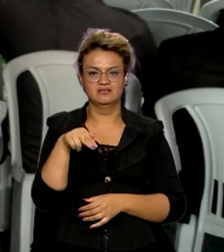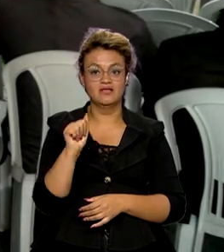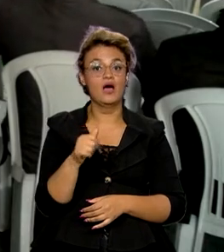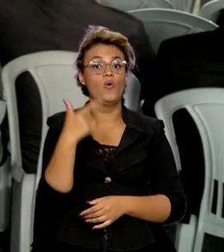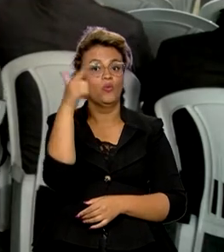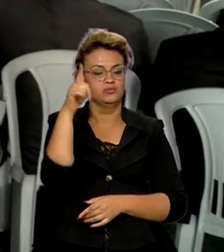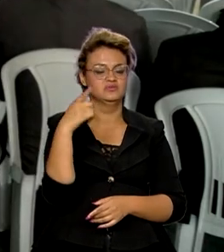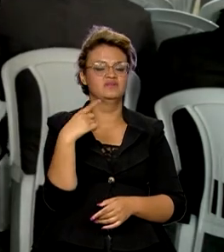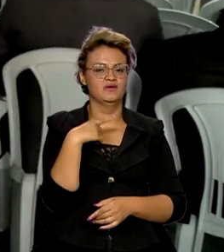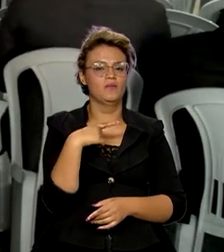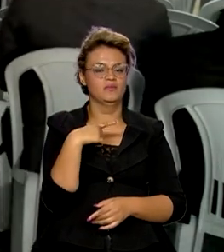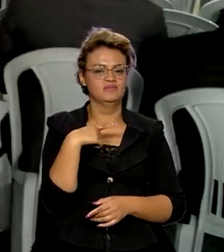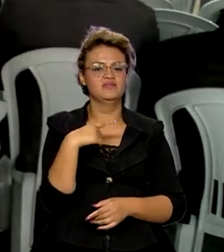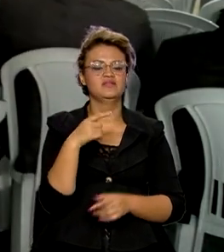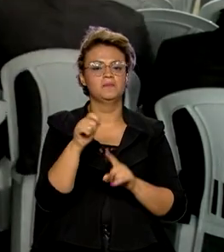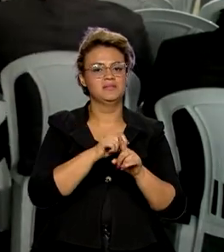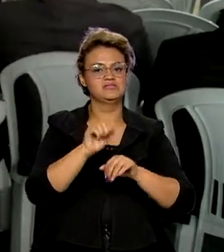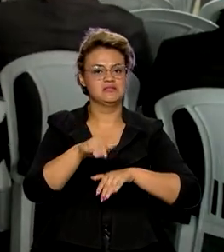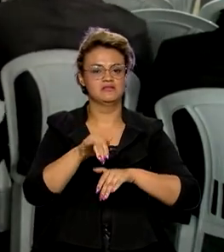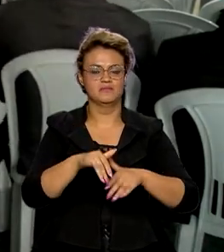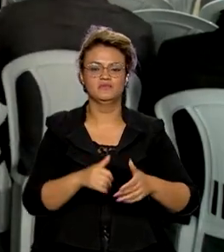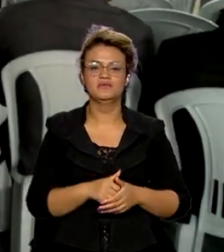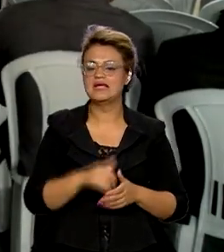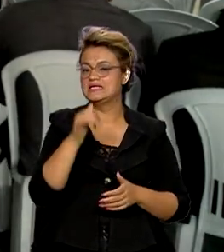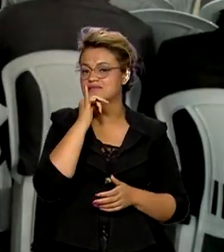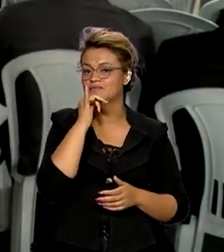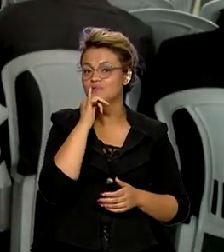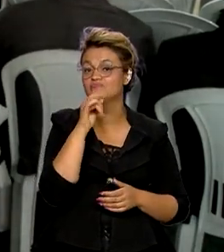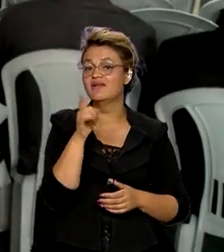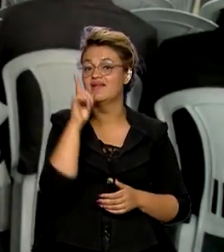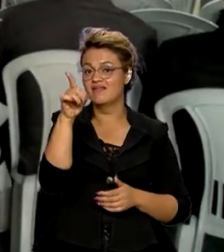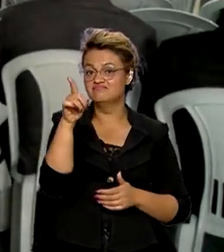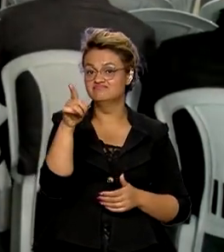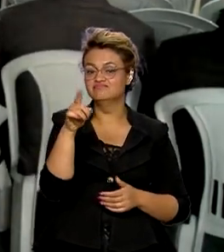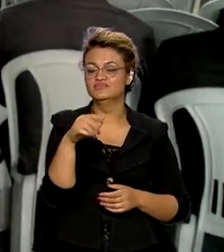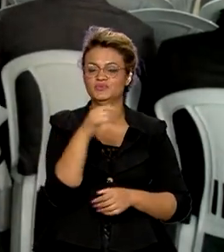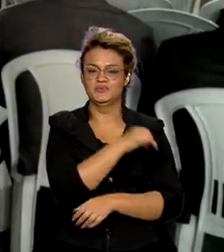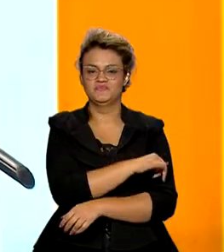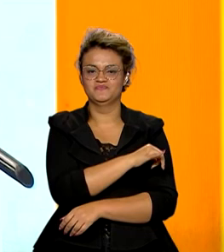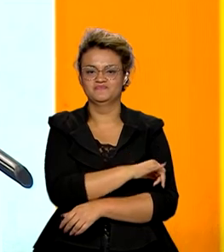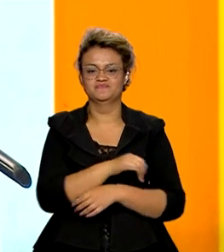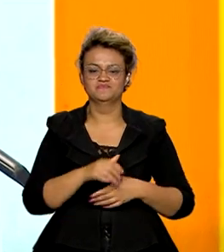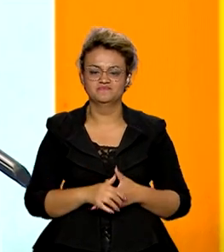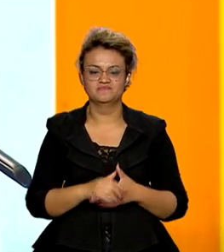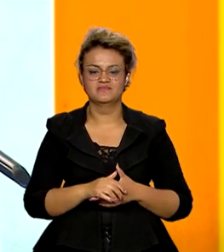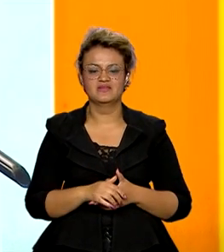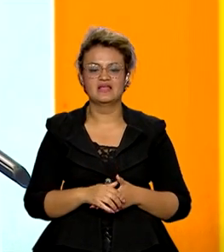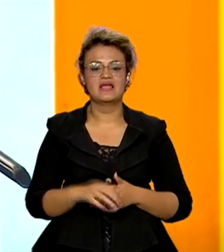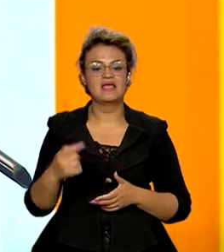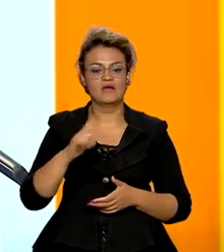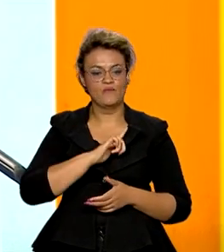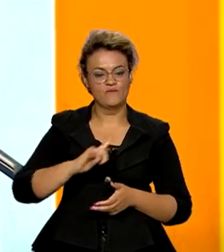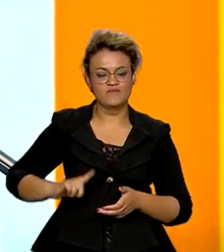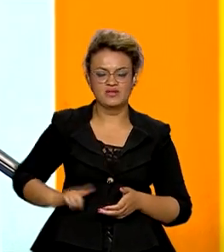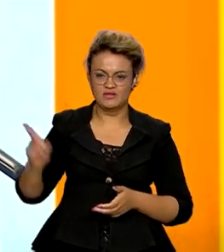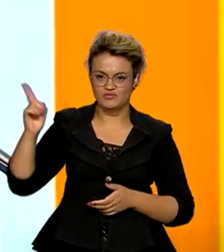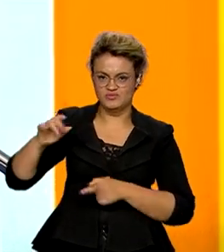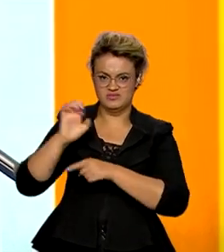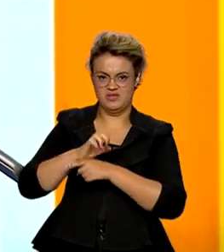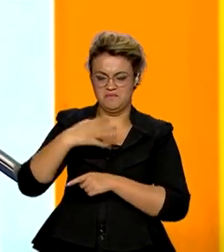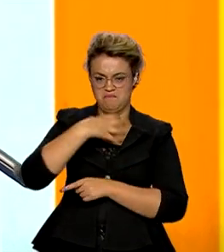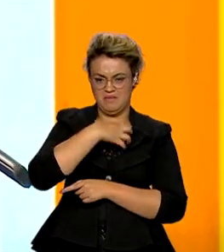marcadas para o mês de setembro. Uma delas será realizada no Rio de Janeiro. Para o governador da Bahia,